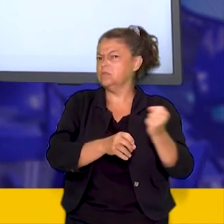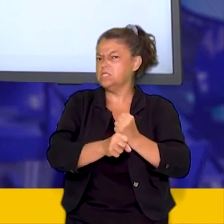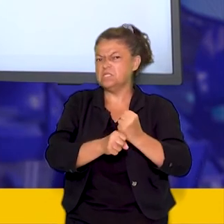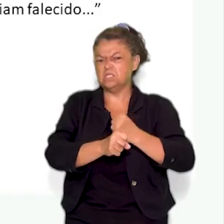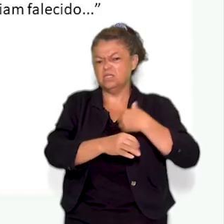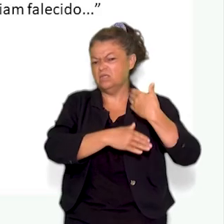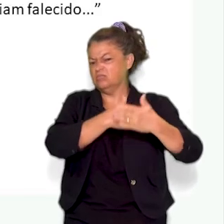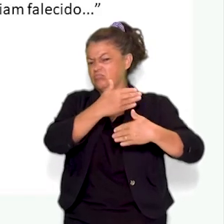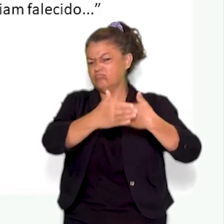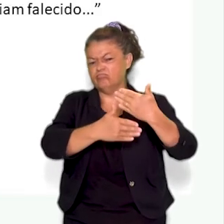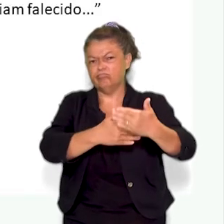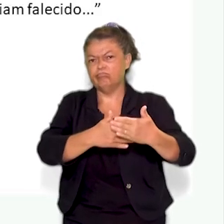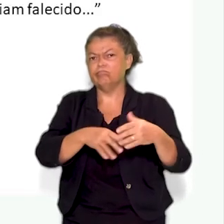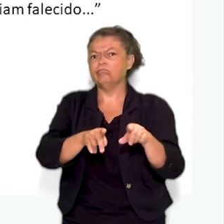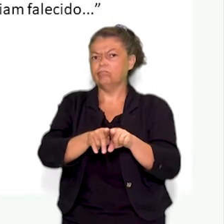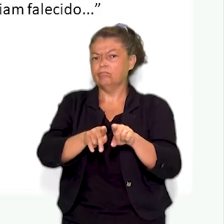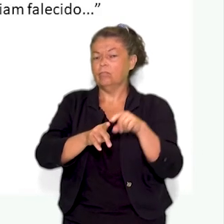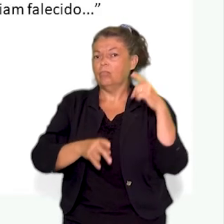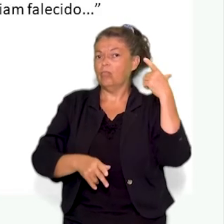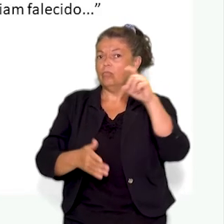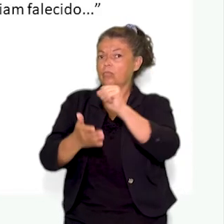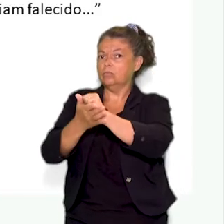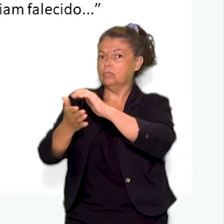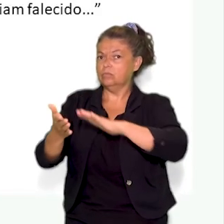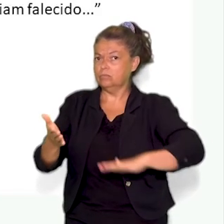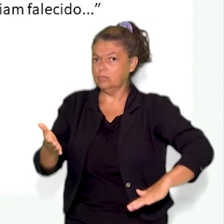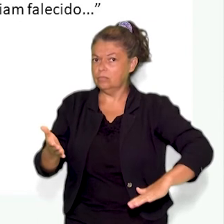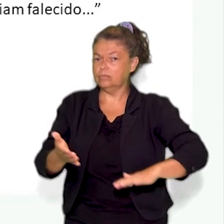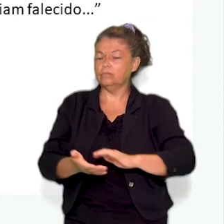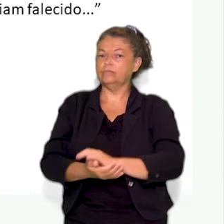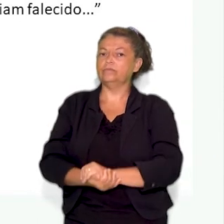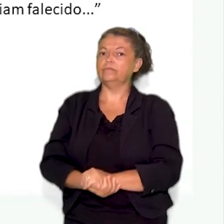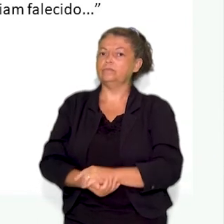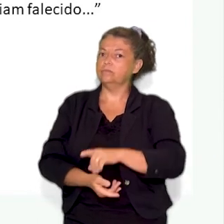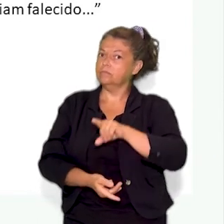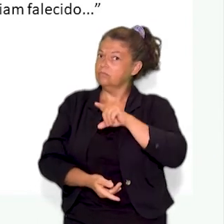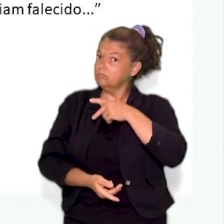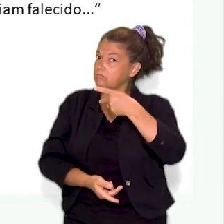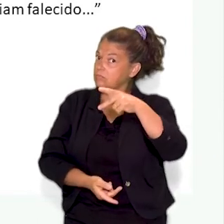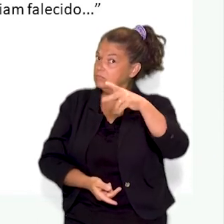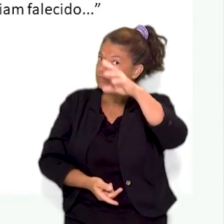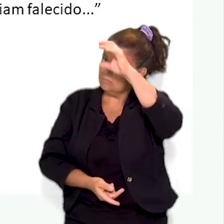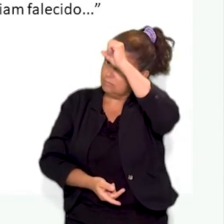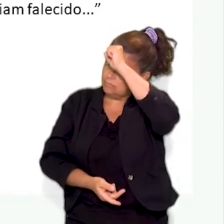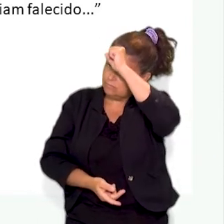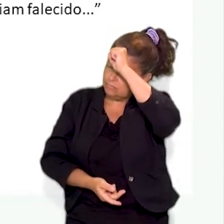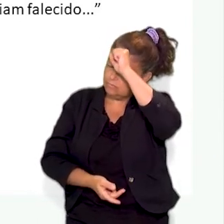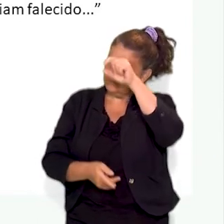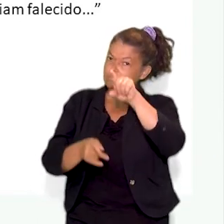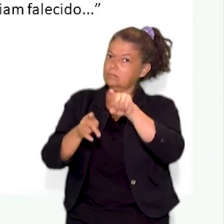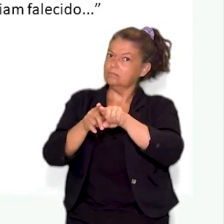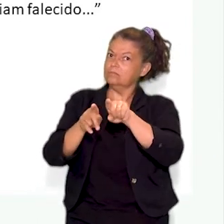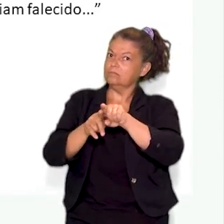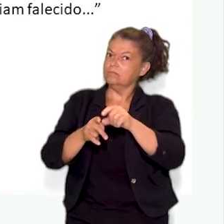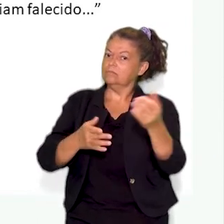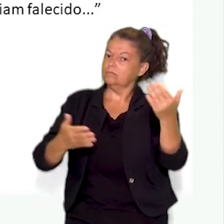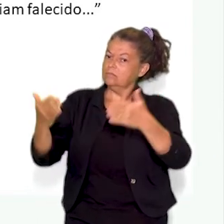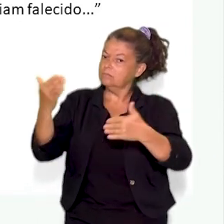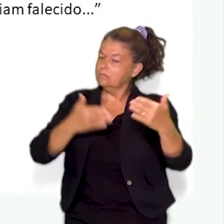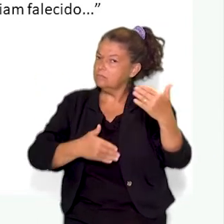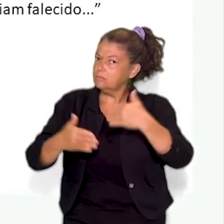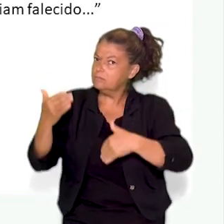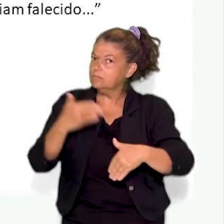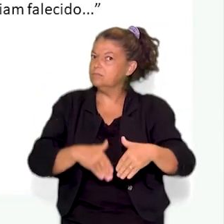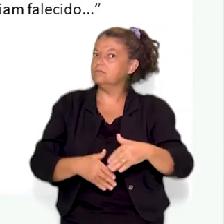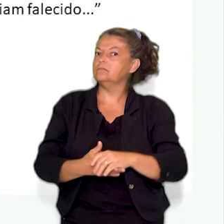outra atividade aqui para sua clientela isto é para a massa dos agregados que dispunham de